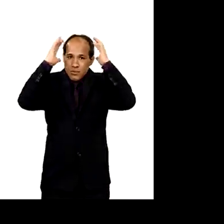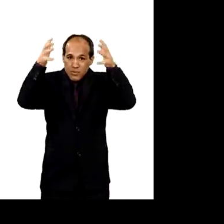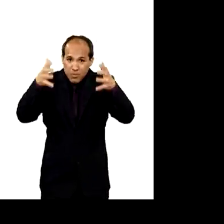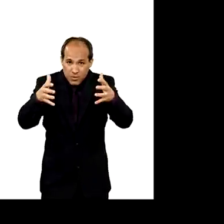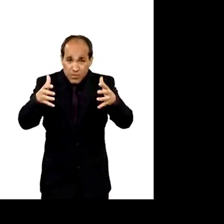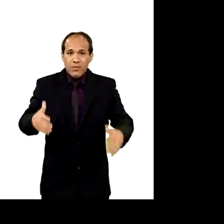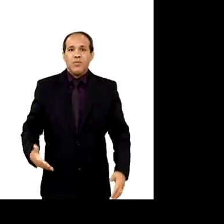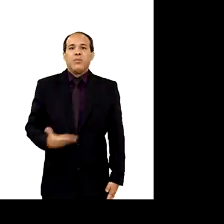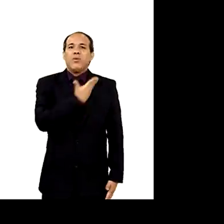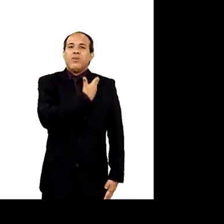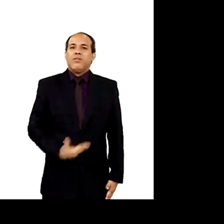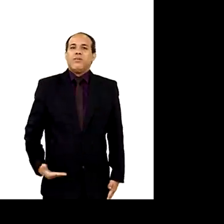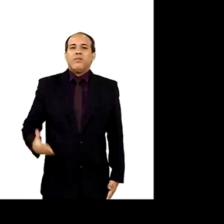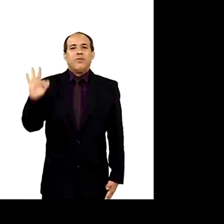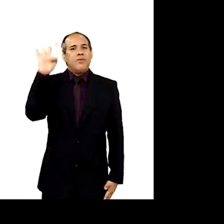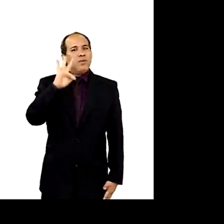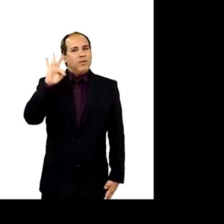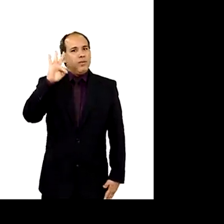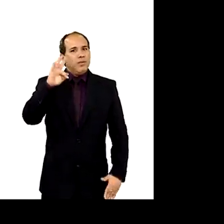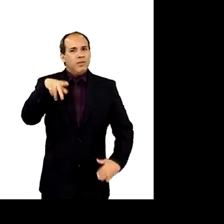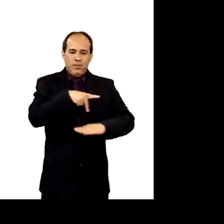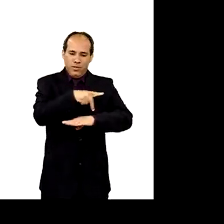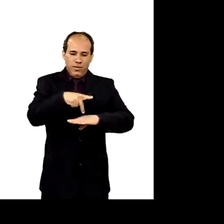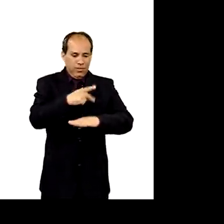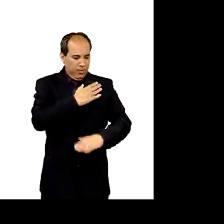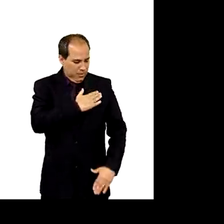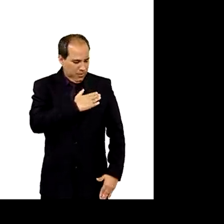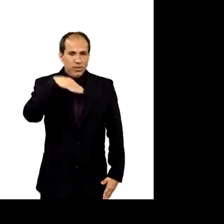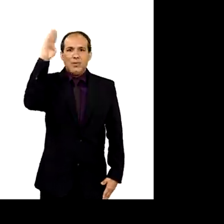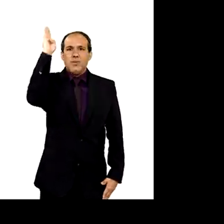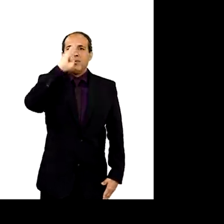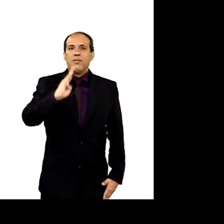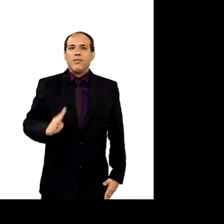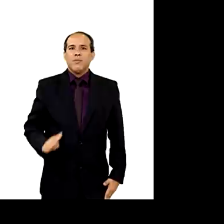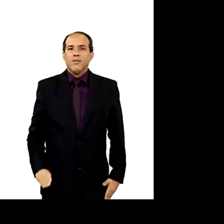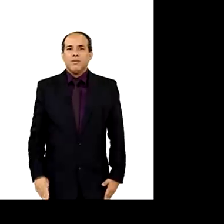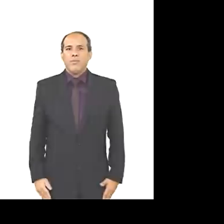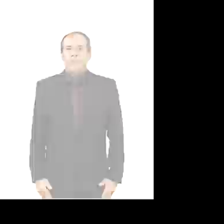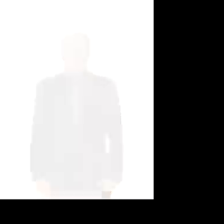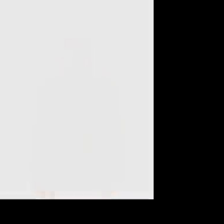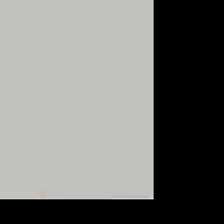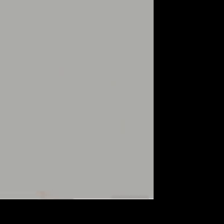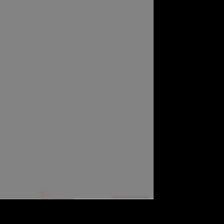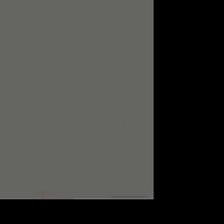Marcos Pontes Governo Federal Pátria Amada Brasil